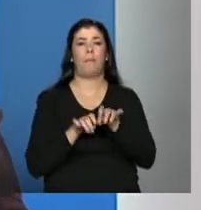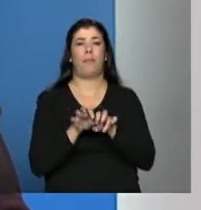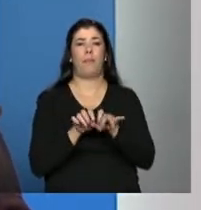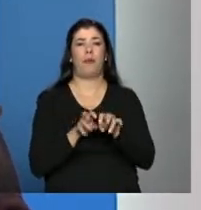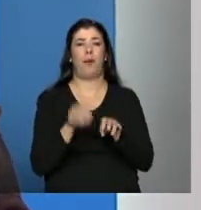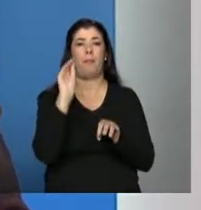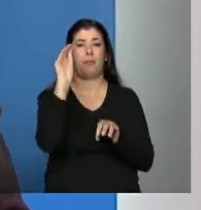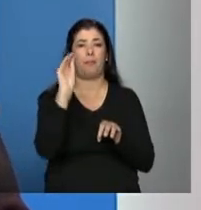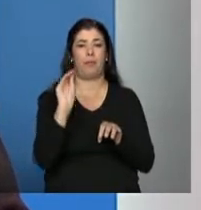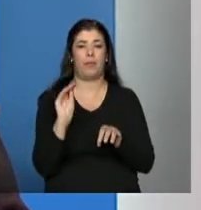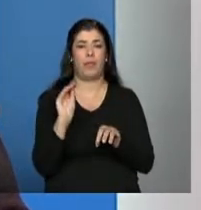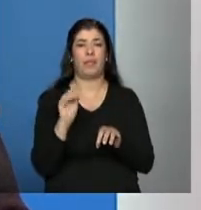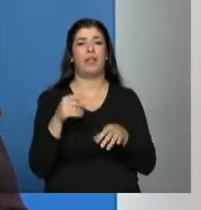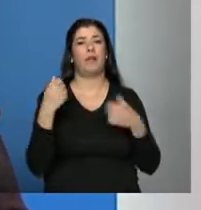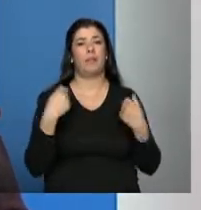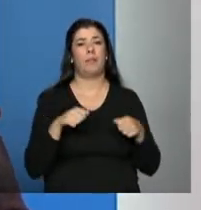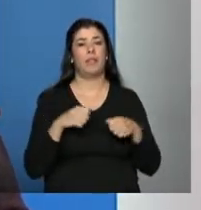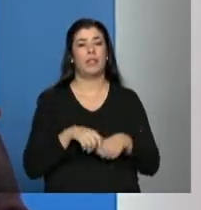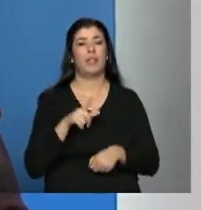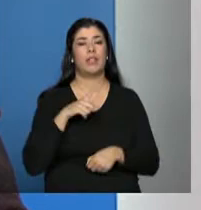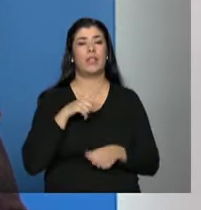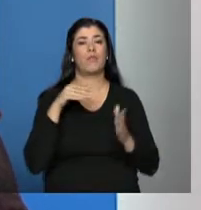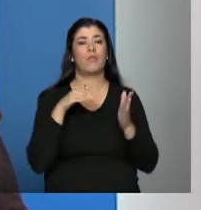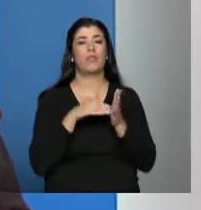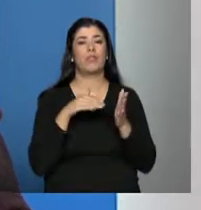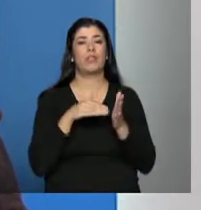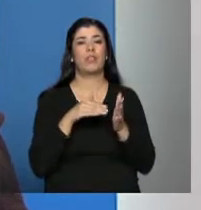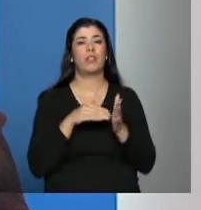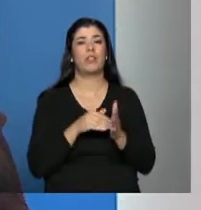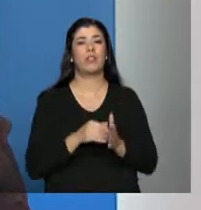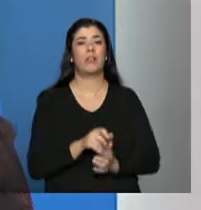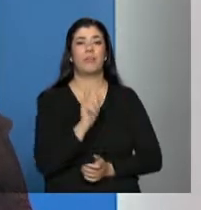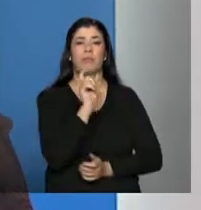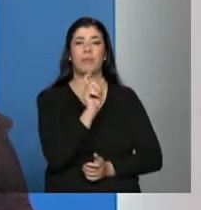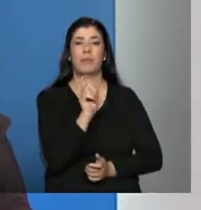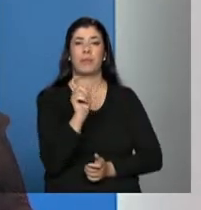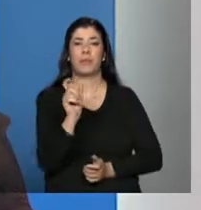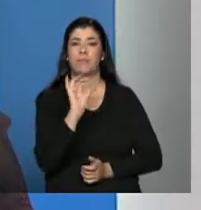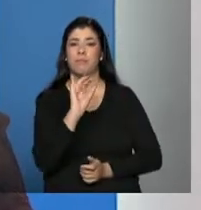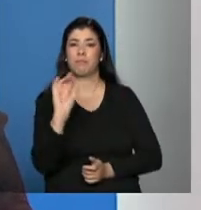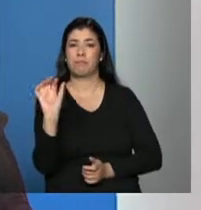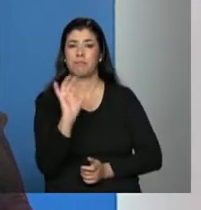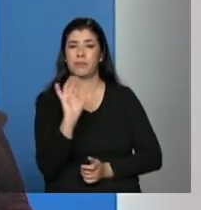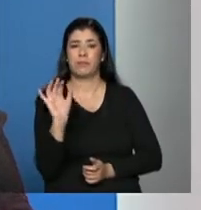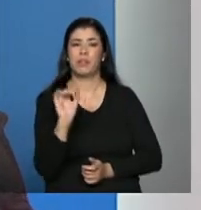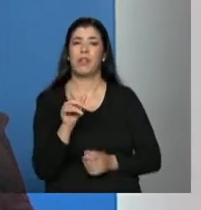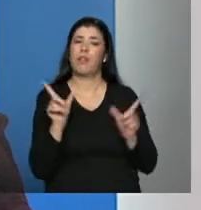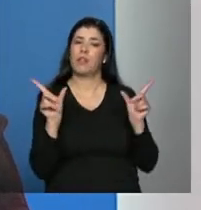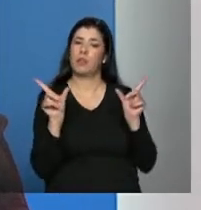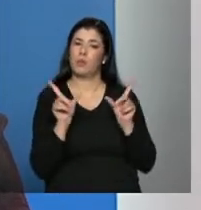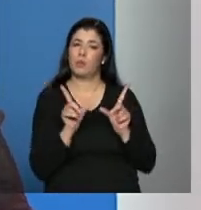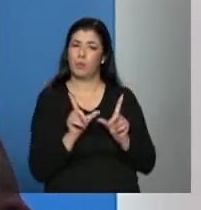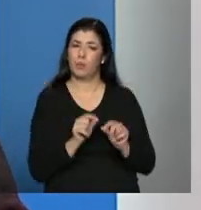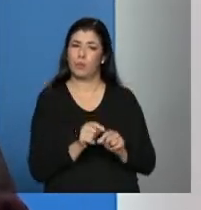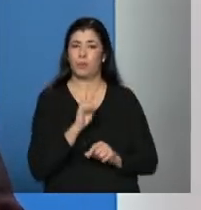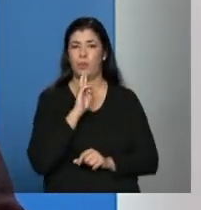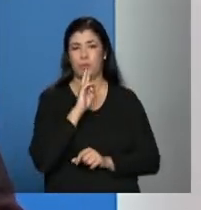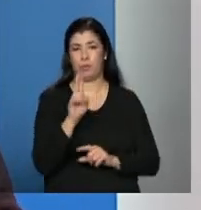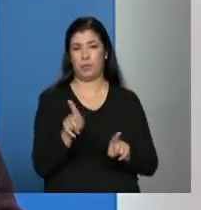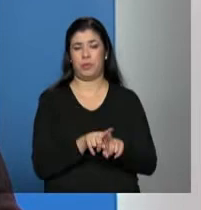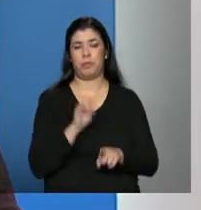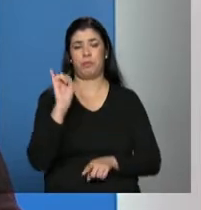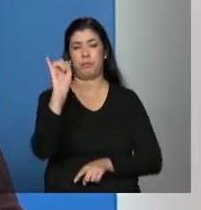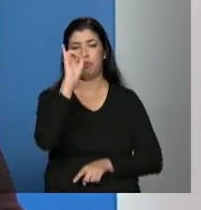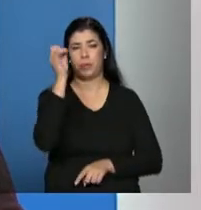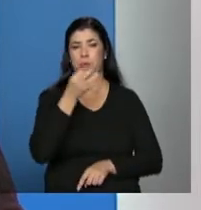é um campo que exige um número reduzido, limitado de caracteres. Então, atenção, sintetize a resposta. Então, essa é uma